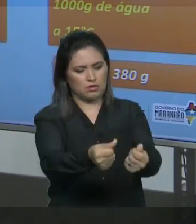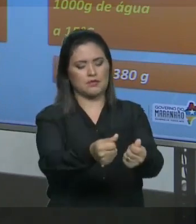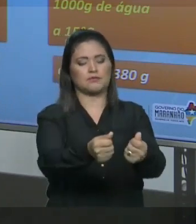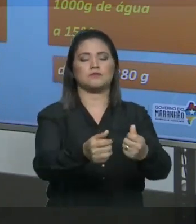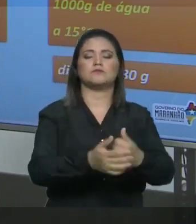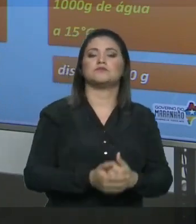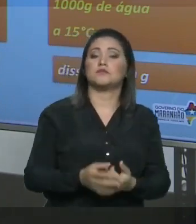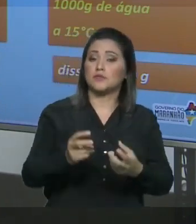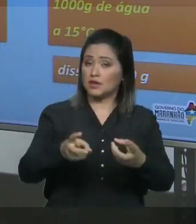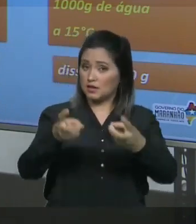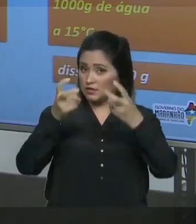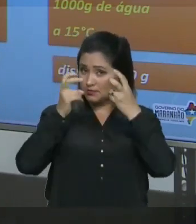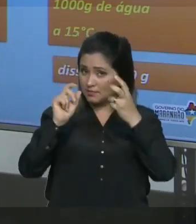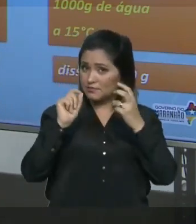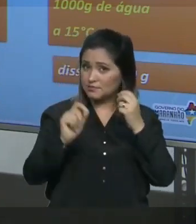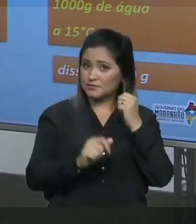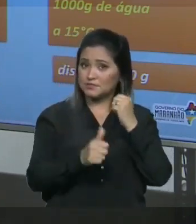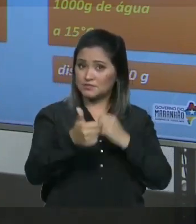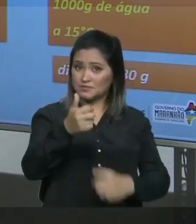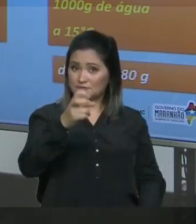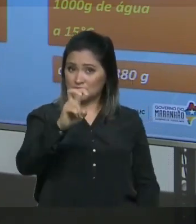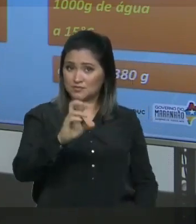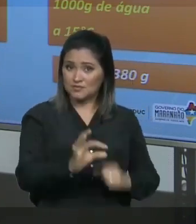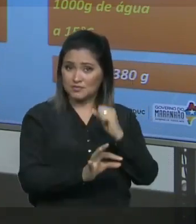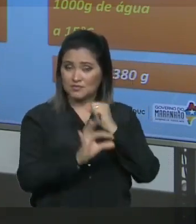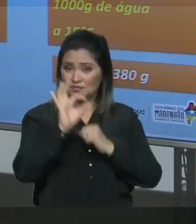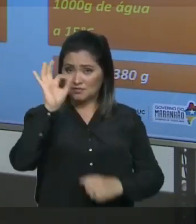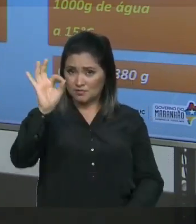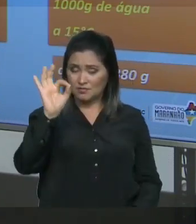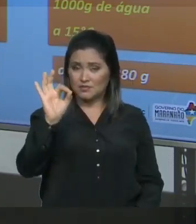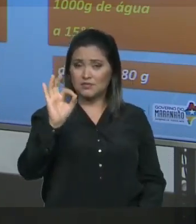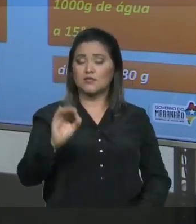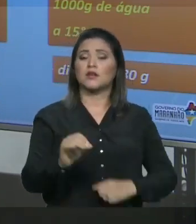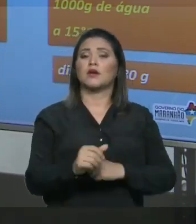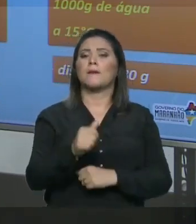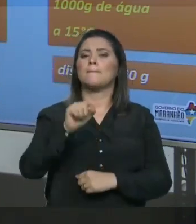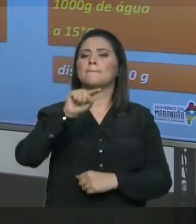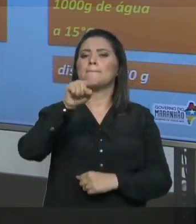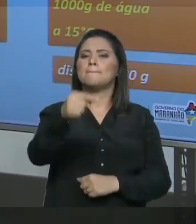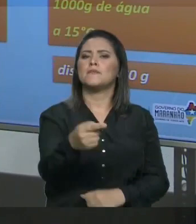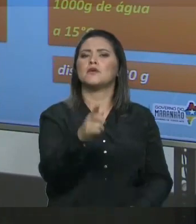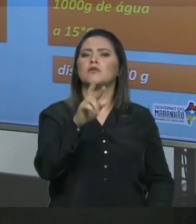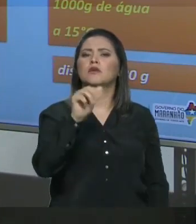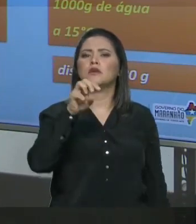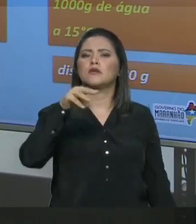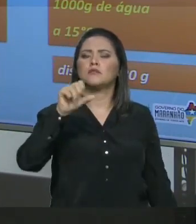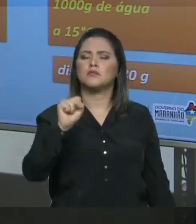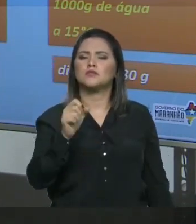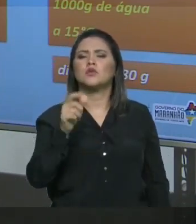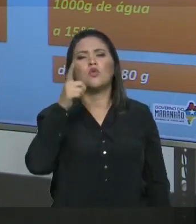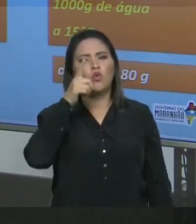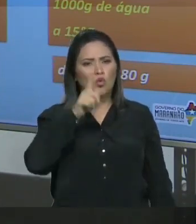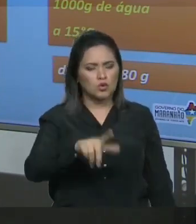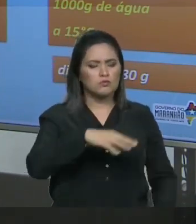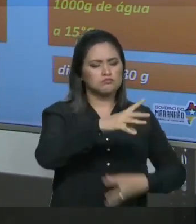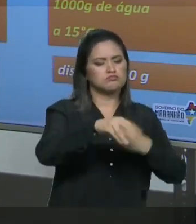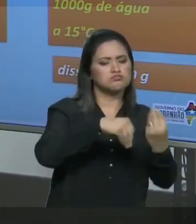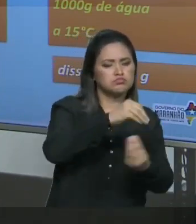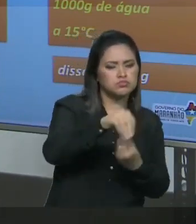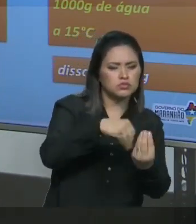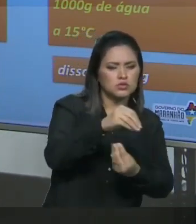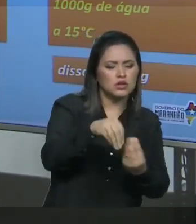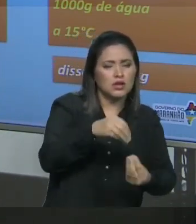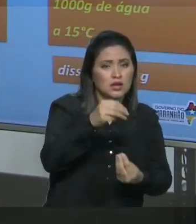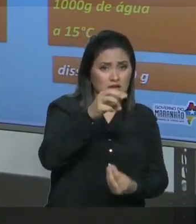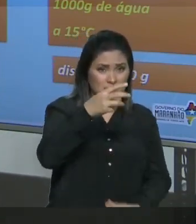graus Celsius com 1000 gramas de água eu consigo dissolver 350 Percebi que com 1000 gramas de água